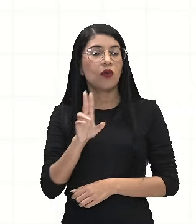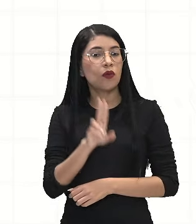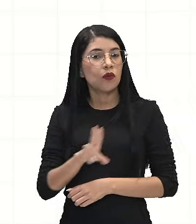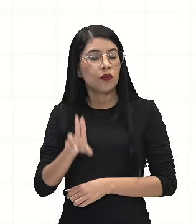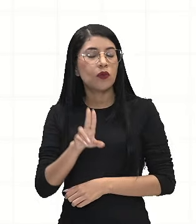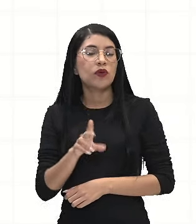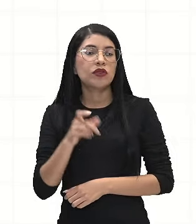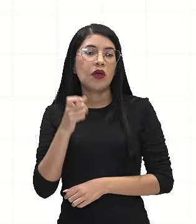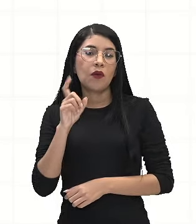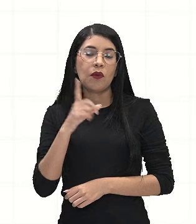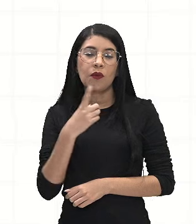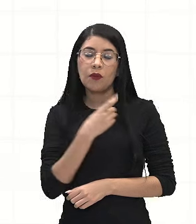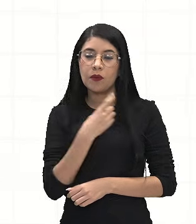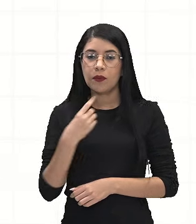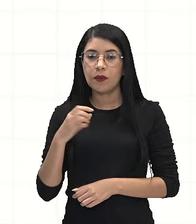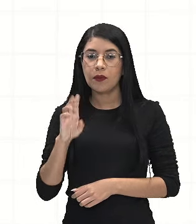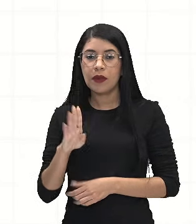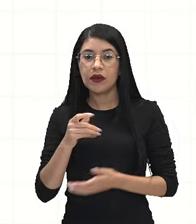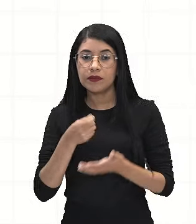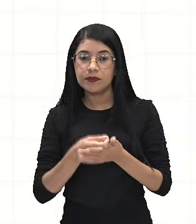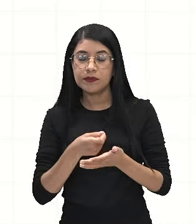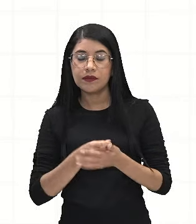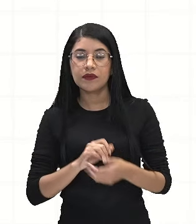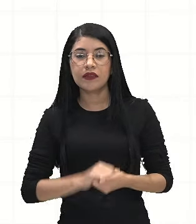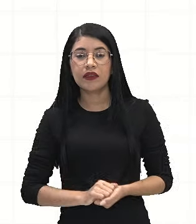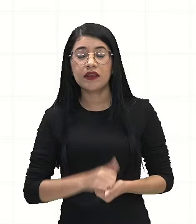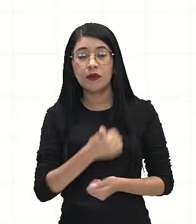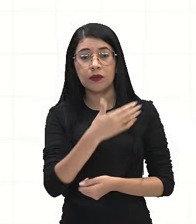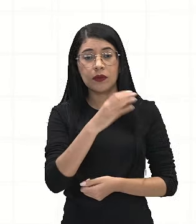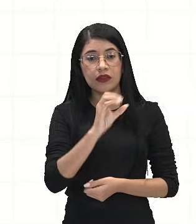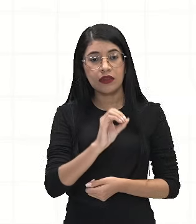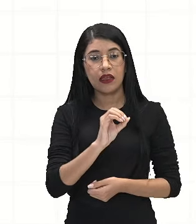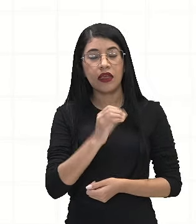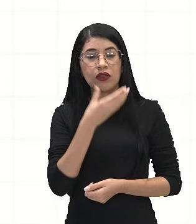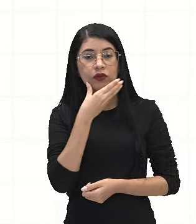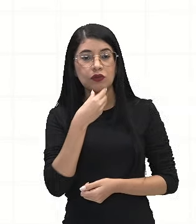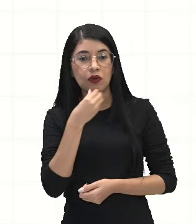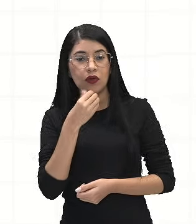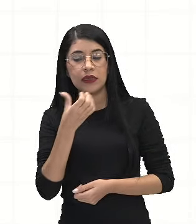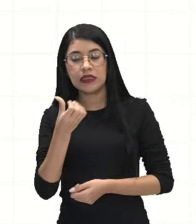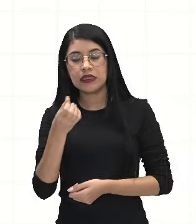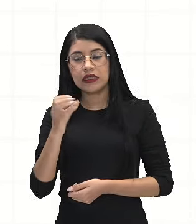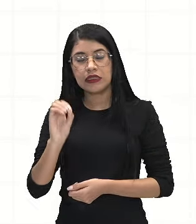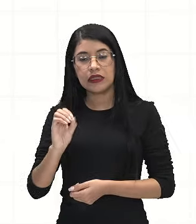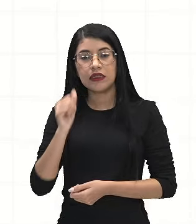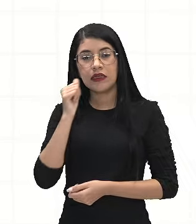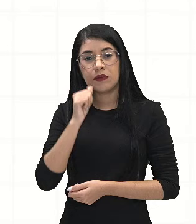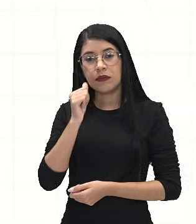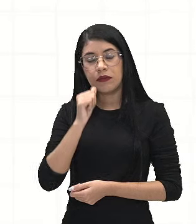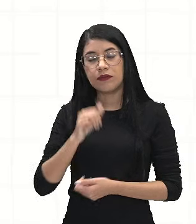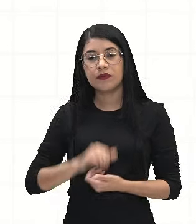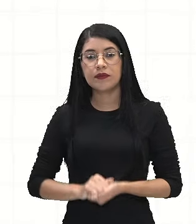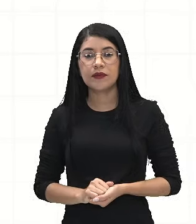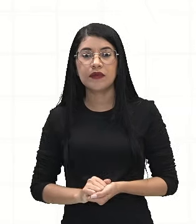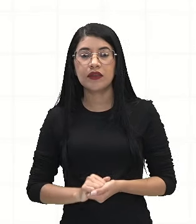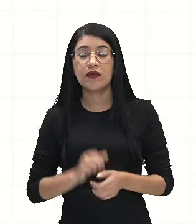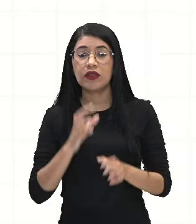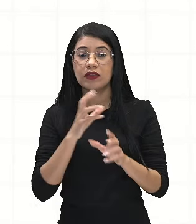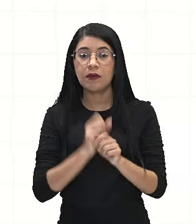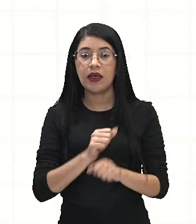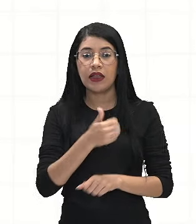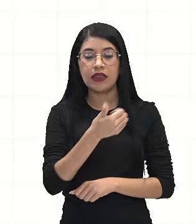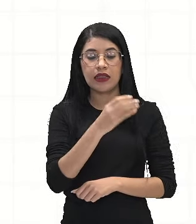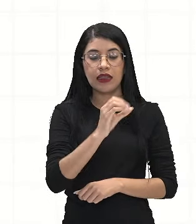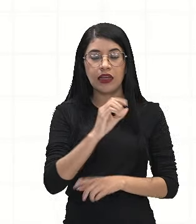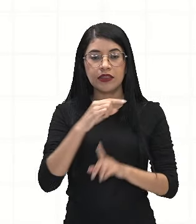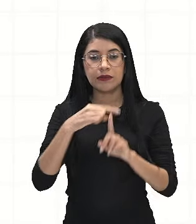E 60 mulheres. Então, quantos são os usuários do perfume B? Vai ser a soma de 10 mais